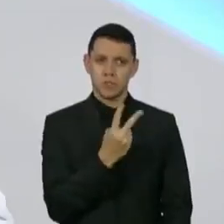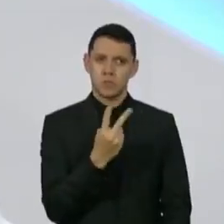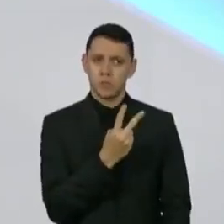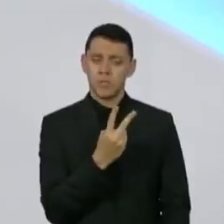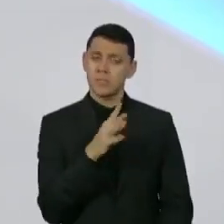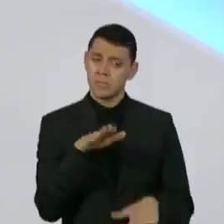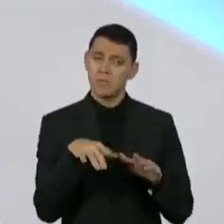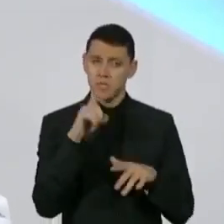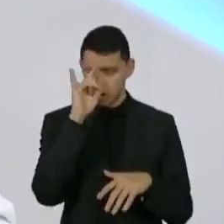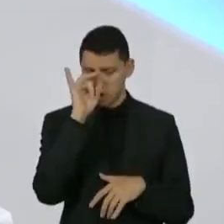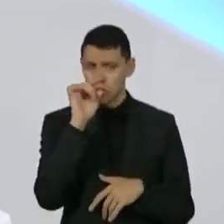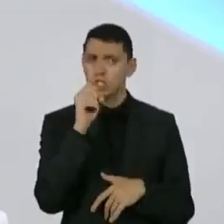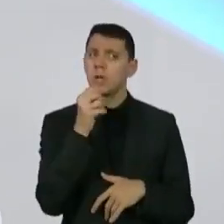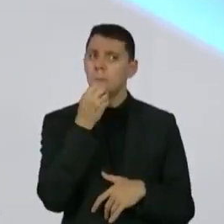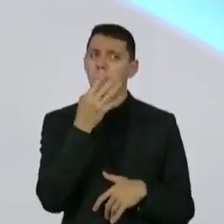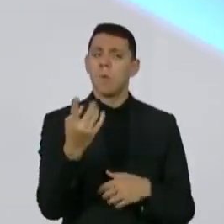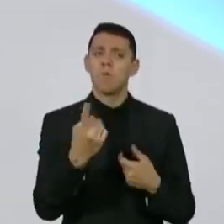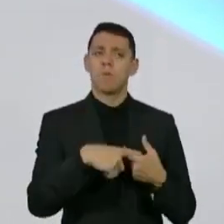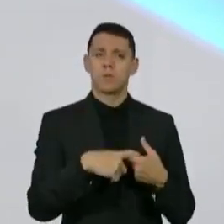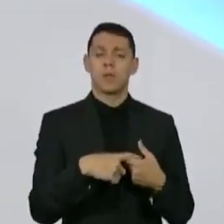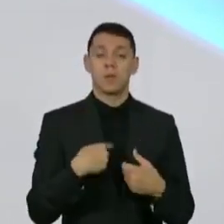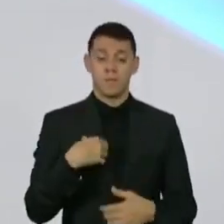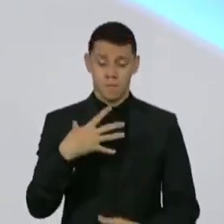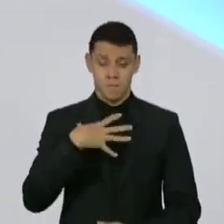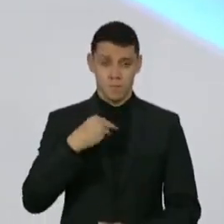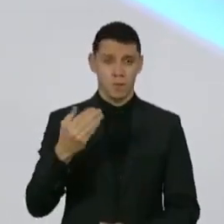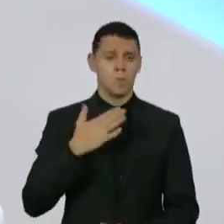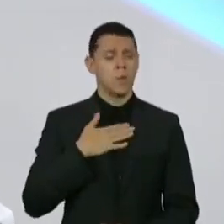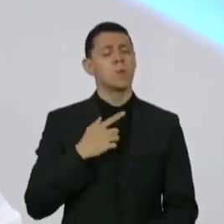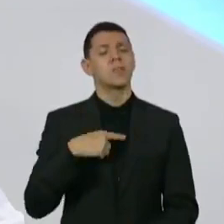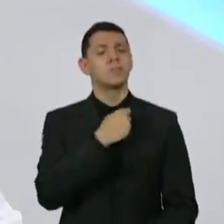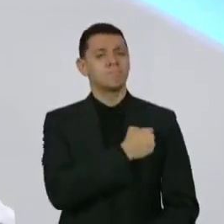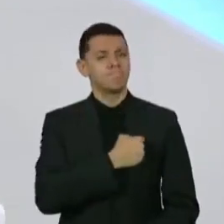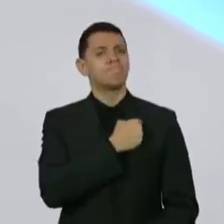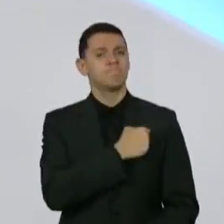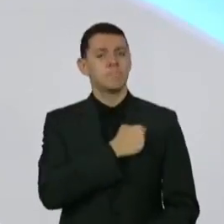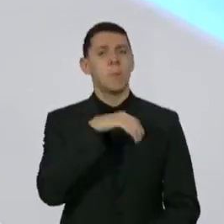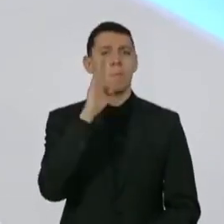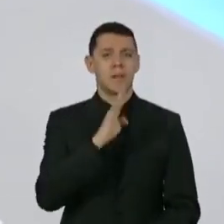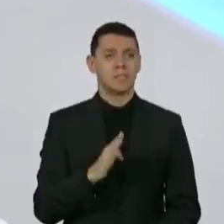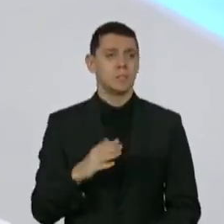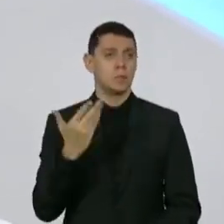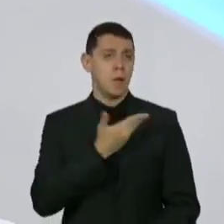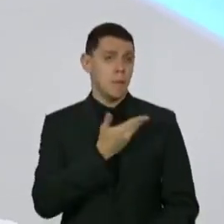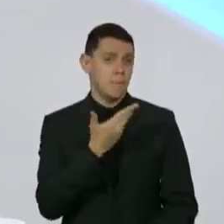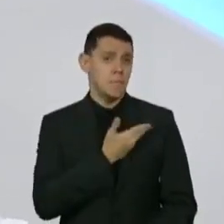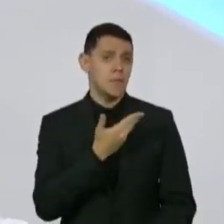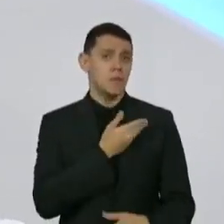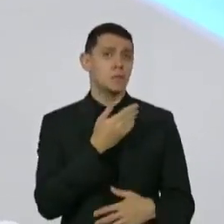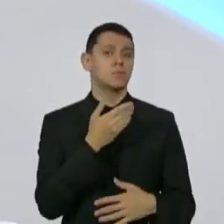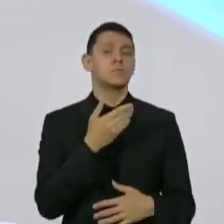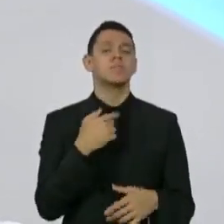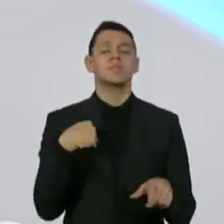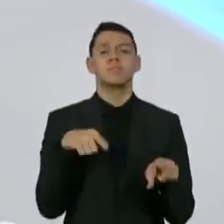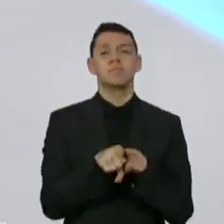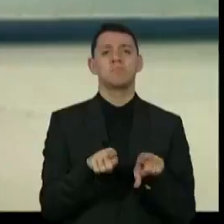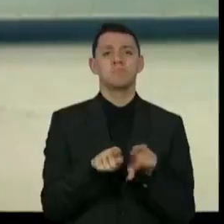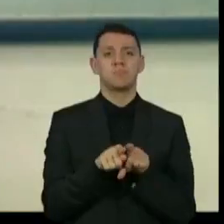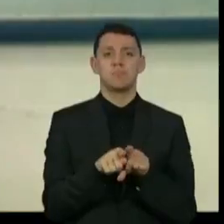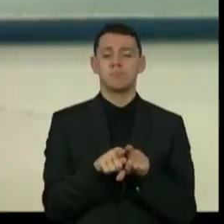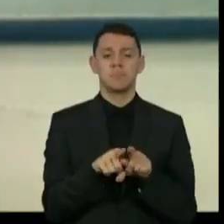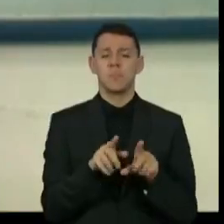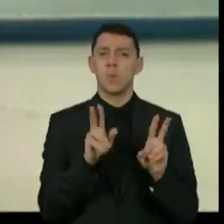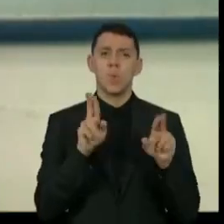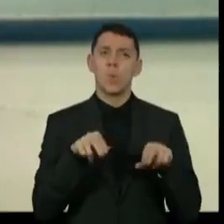voltar. Os meus filhos têm muita saudade do Brasil e dos amigos deles aqui, e eu também. Eu nunca